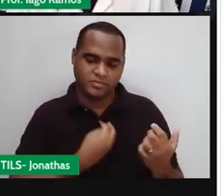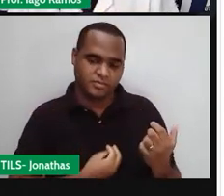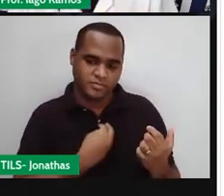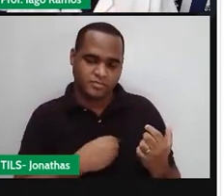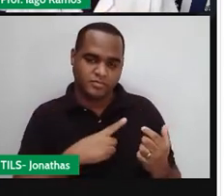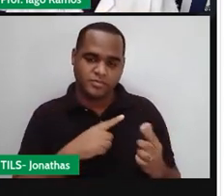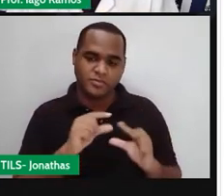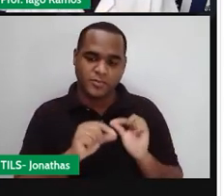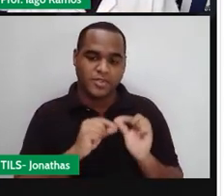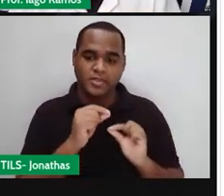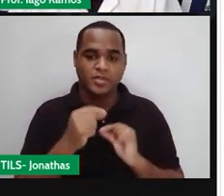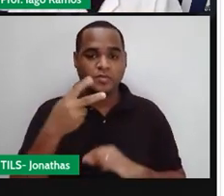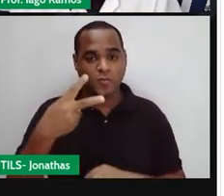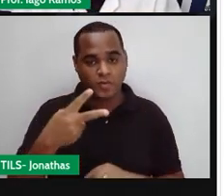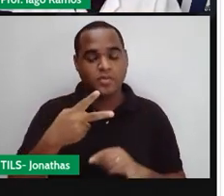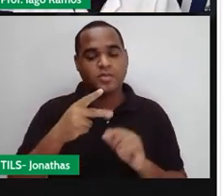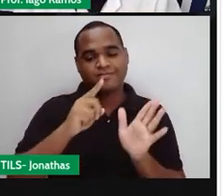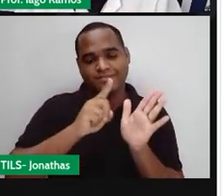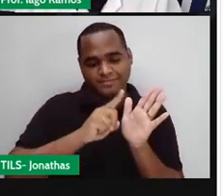negativo.